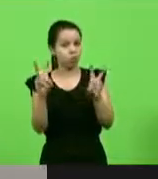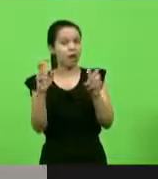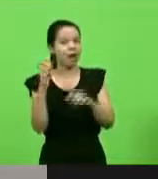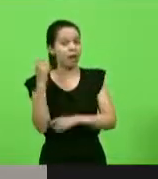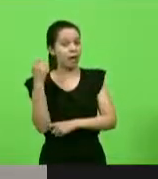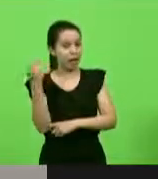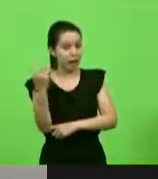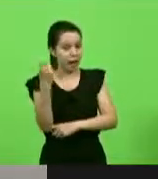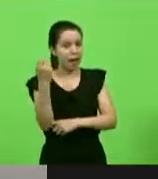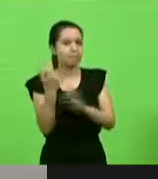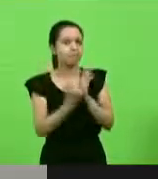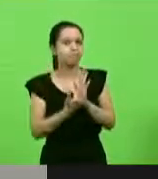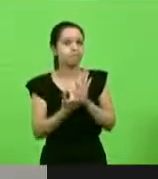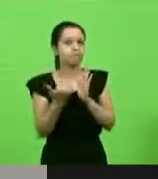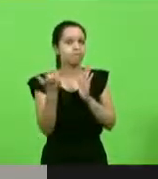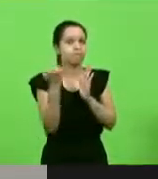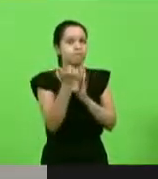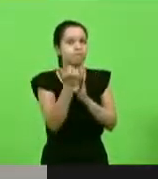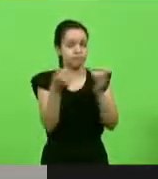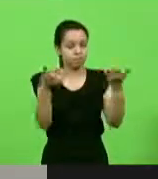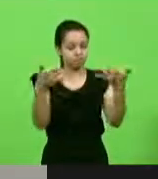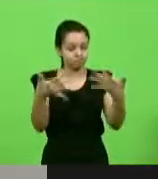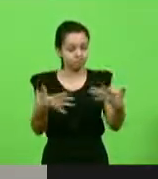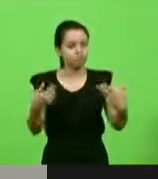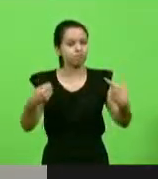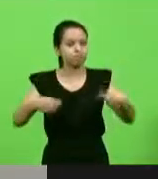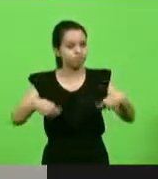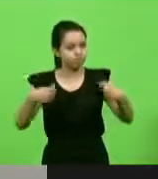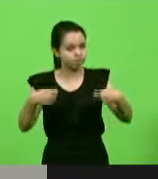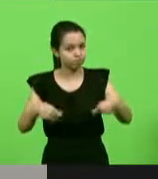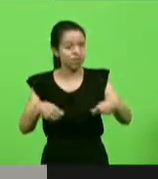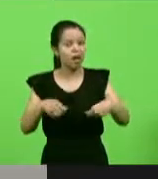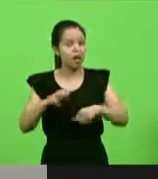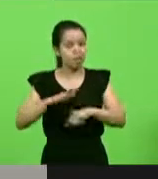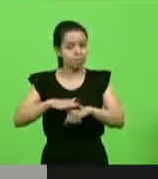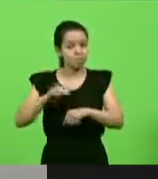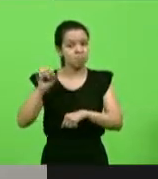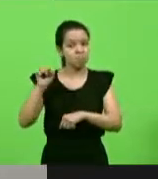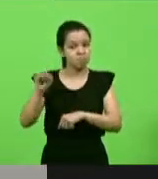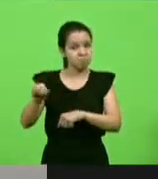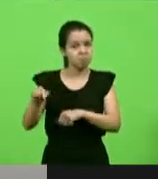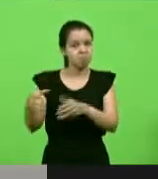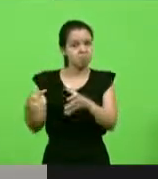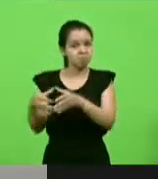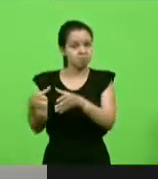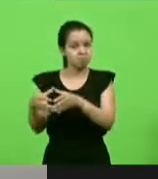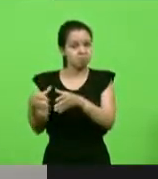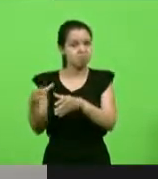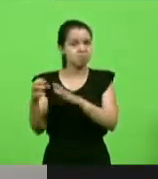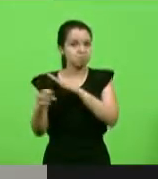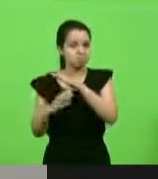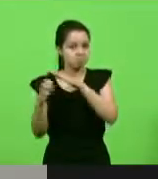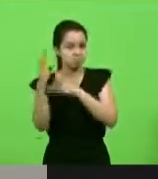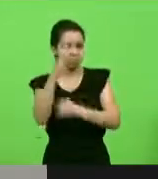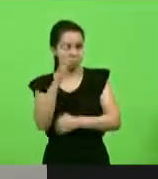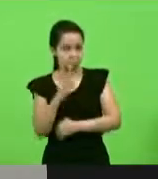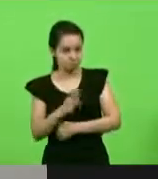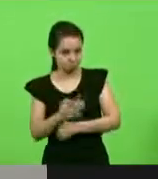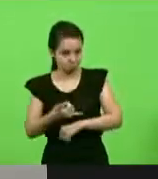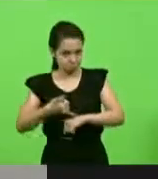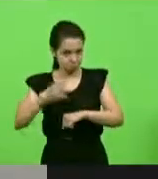aqui. A própria Agência Nacional do Petróleo substituiu estudos